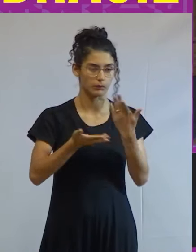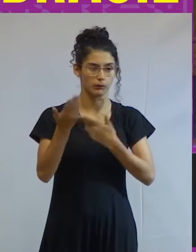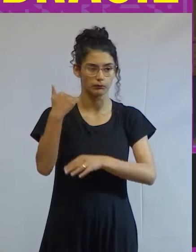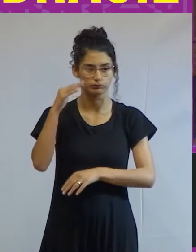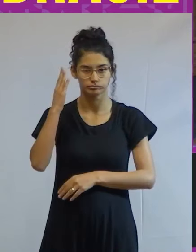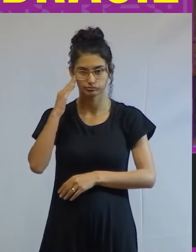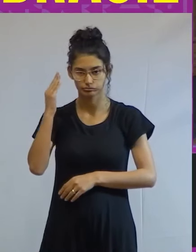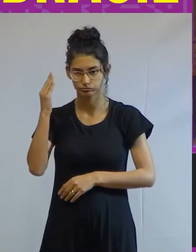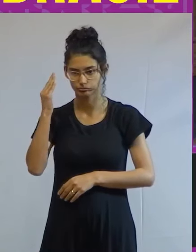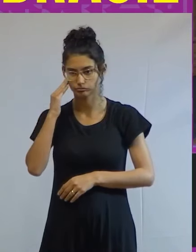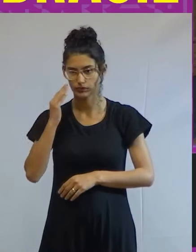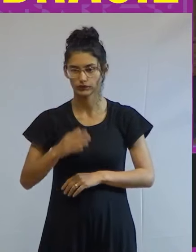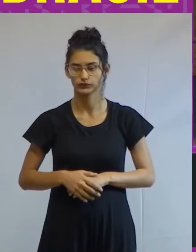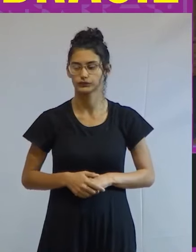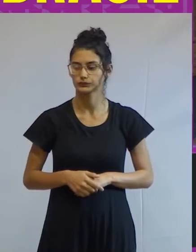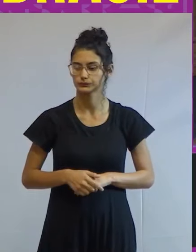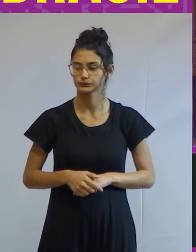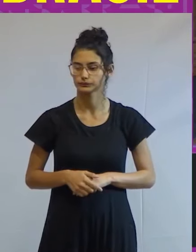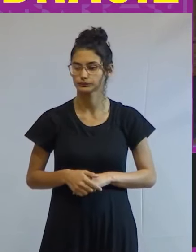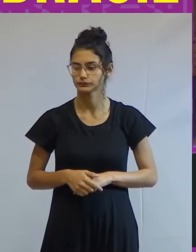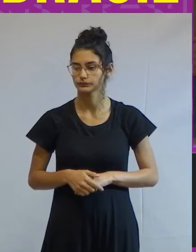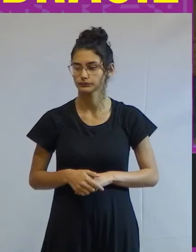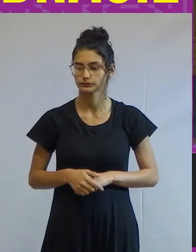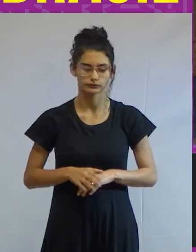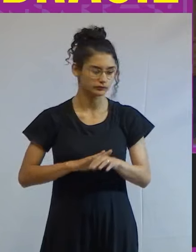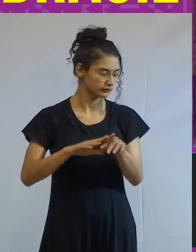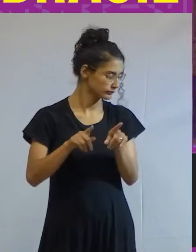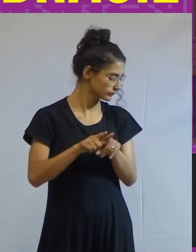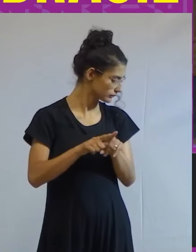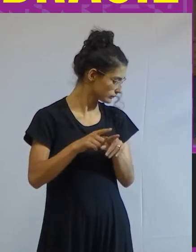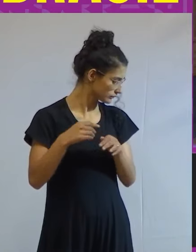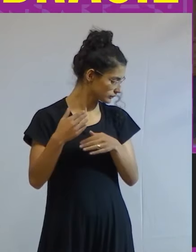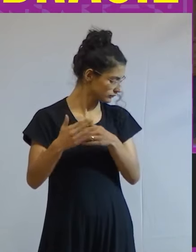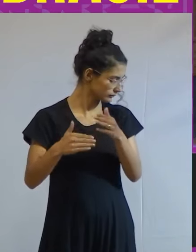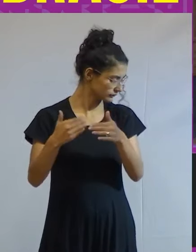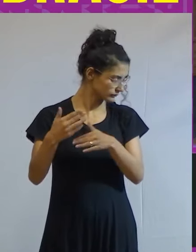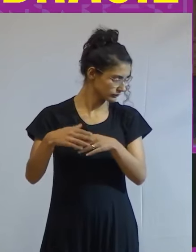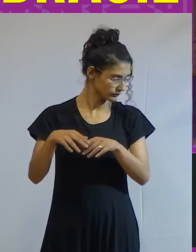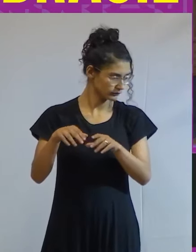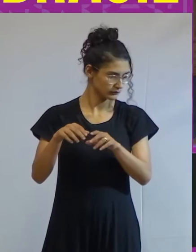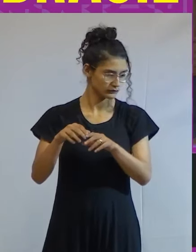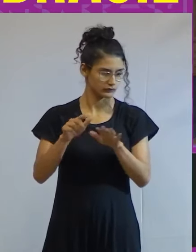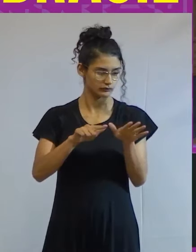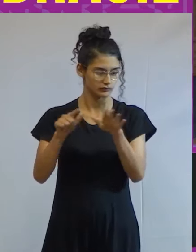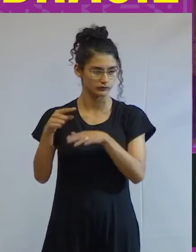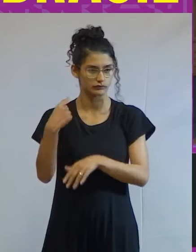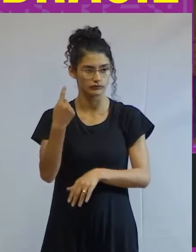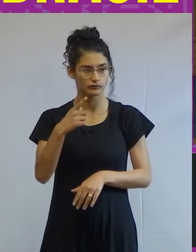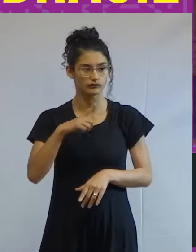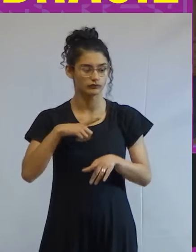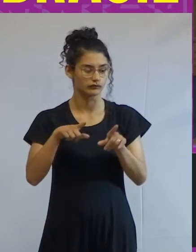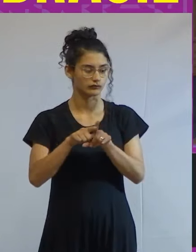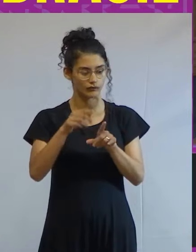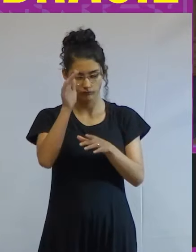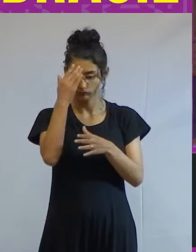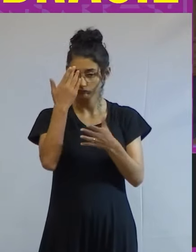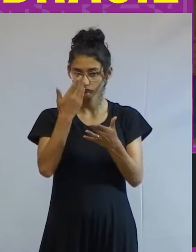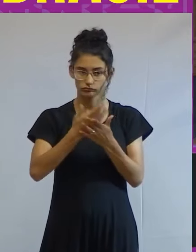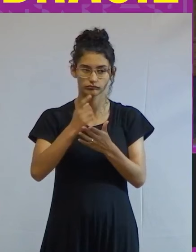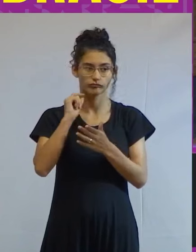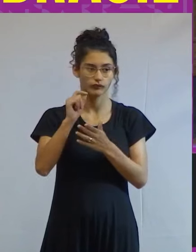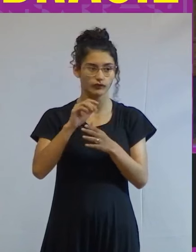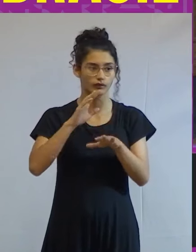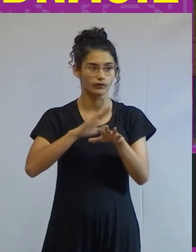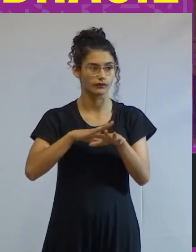saberes, então, isso se expressou ao longo da semana, e a gente tem acreditado que isso